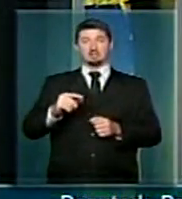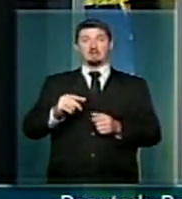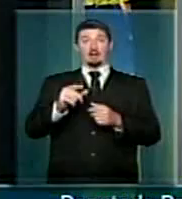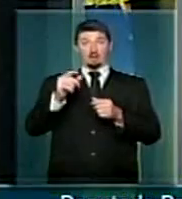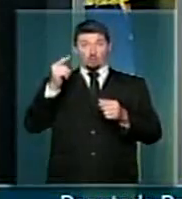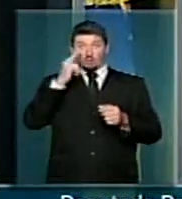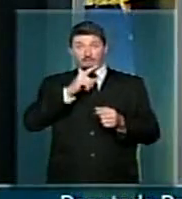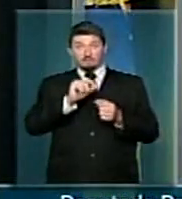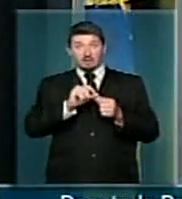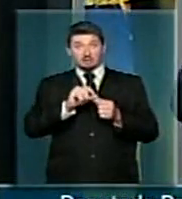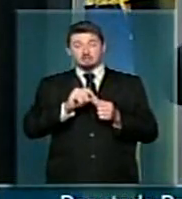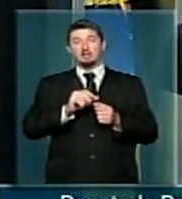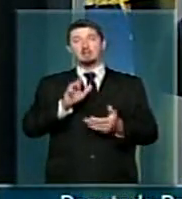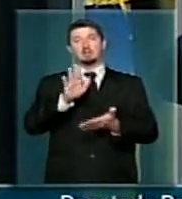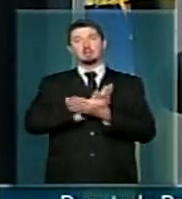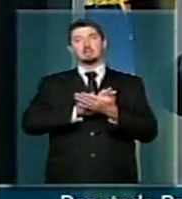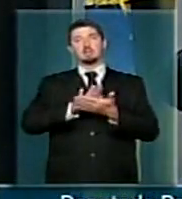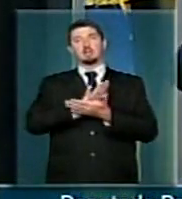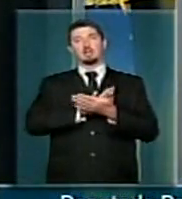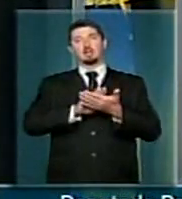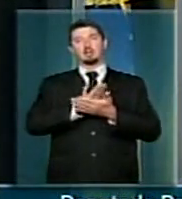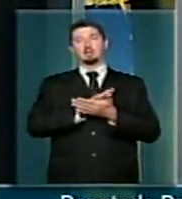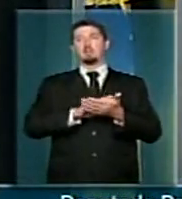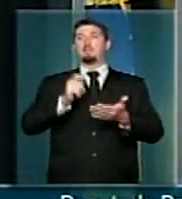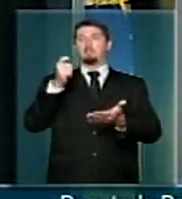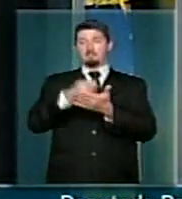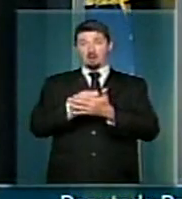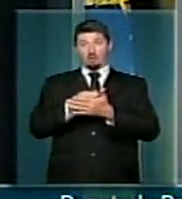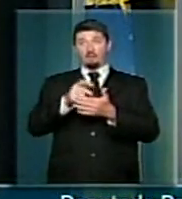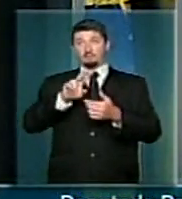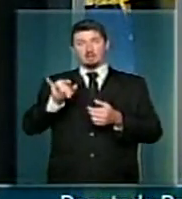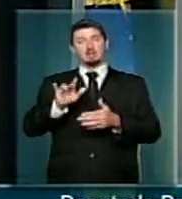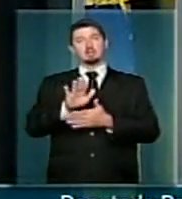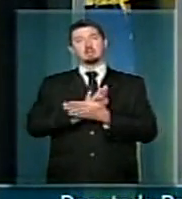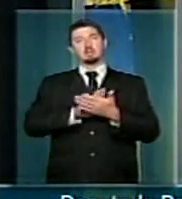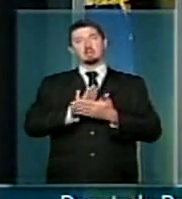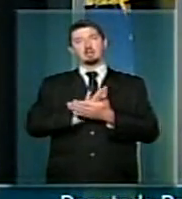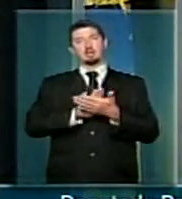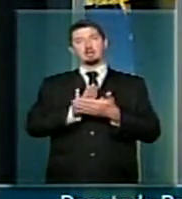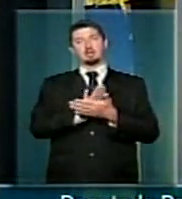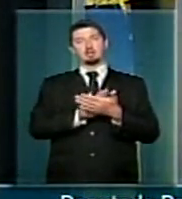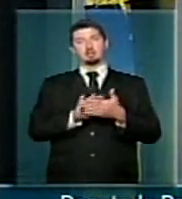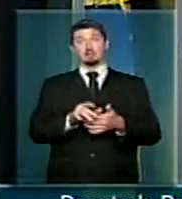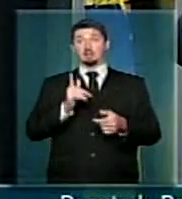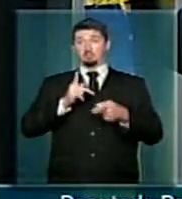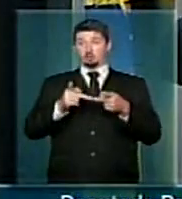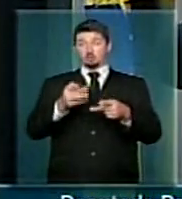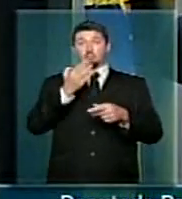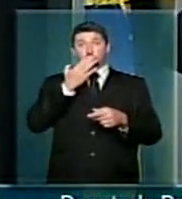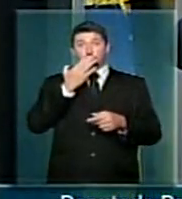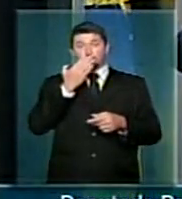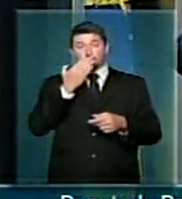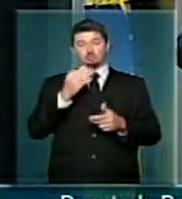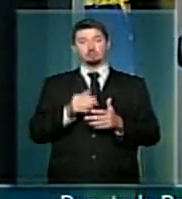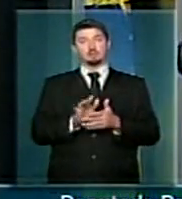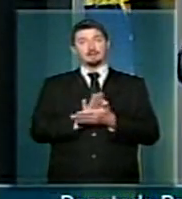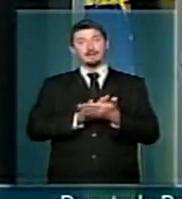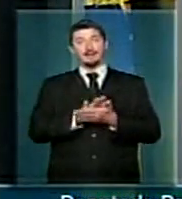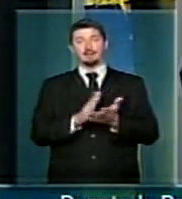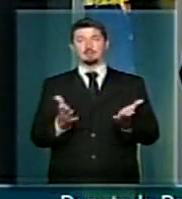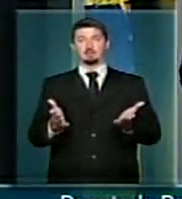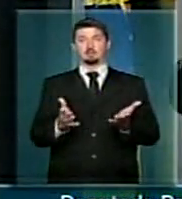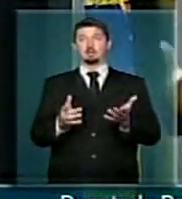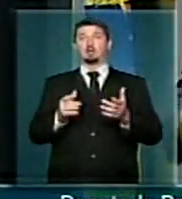cumpridas de reassentamento, de indenização, disseram também que haveria projeto para os índios poderem botar